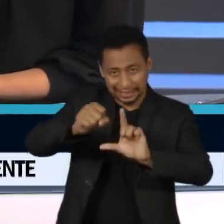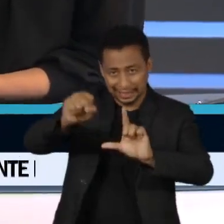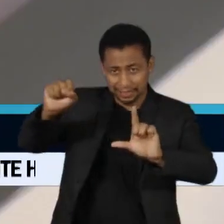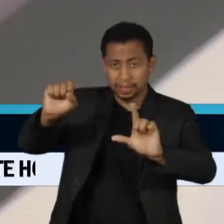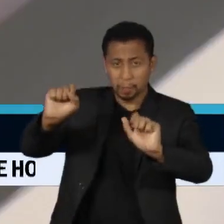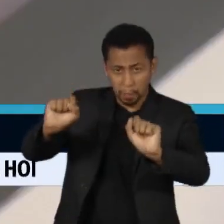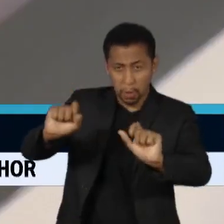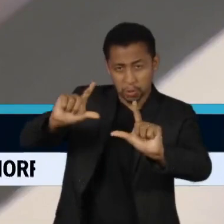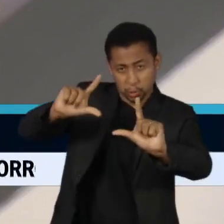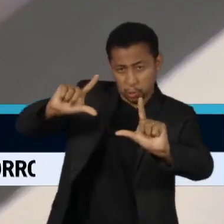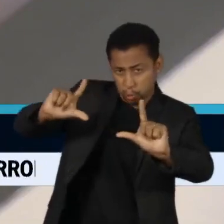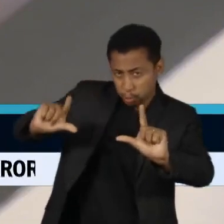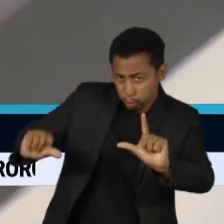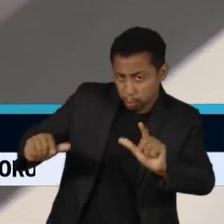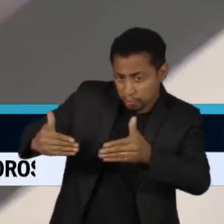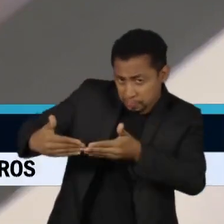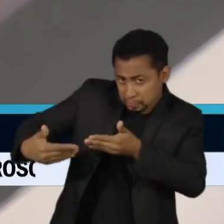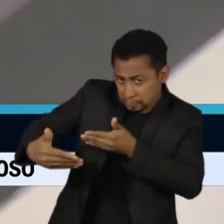próximo?